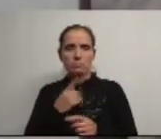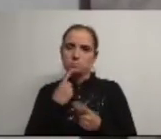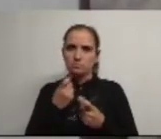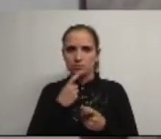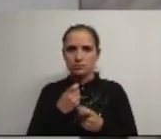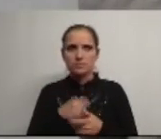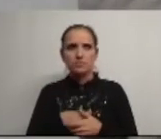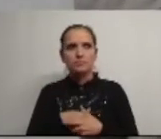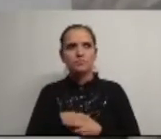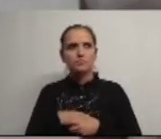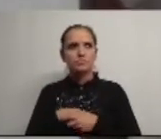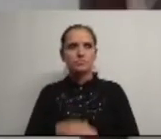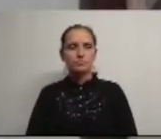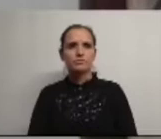questões